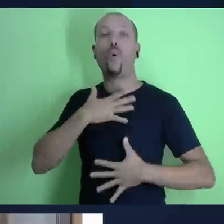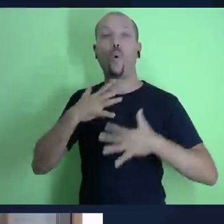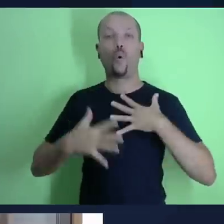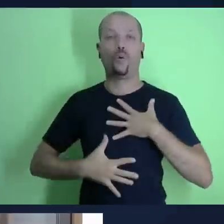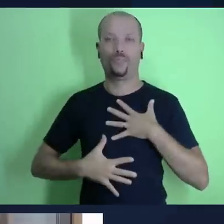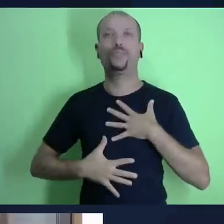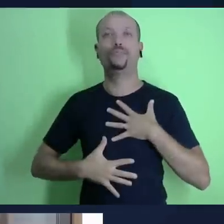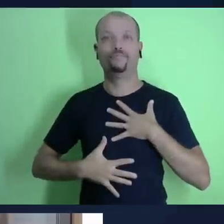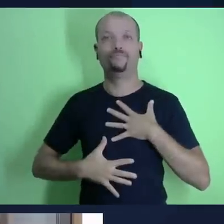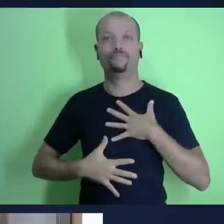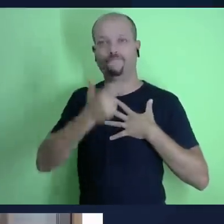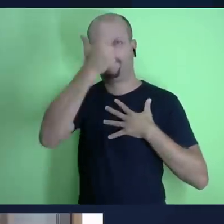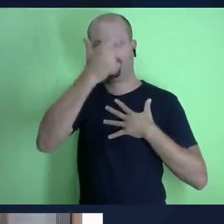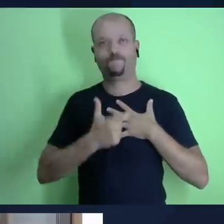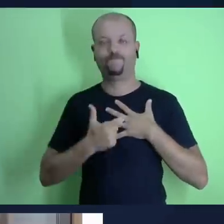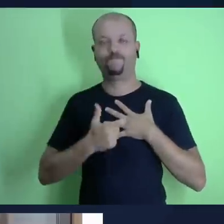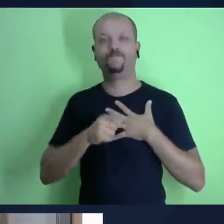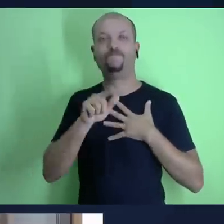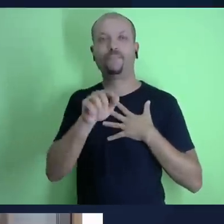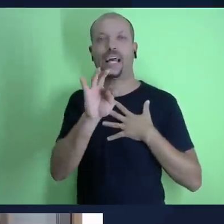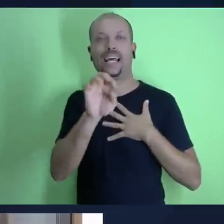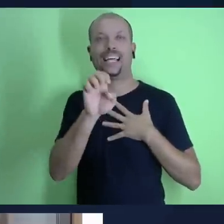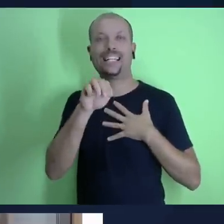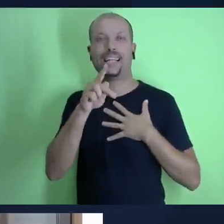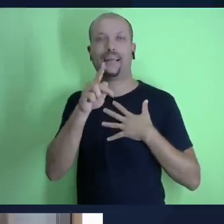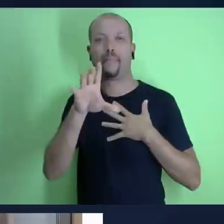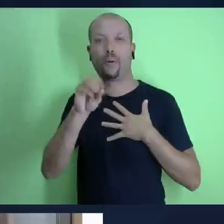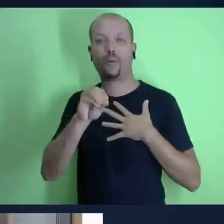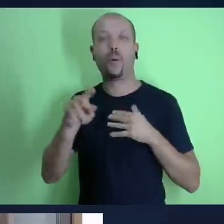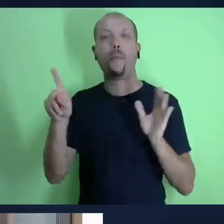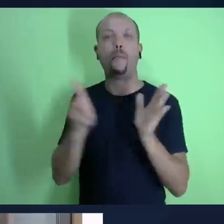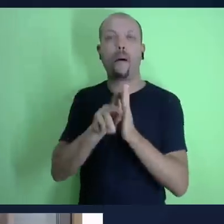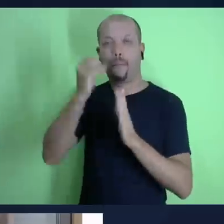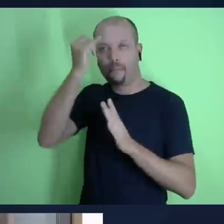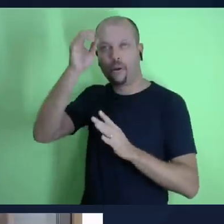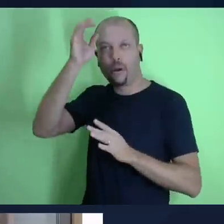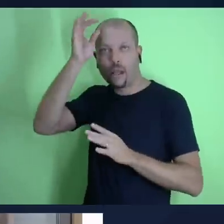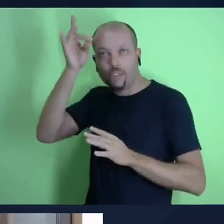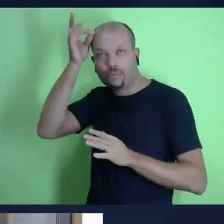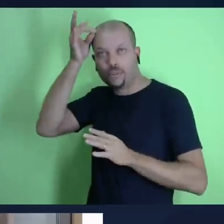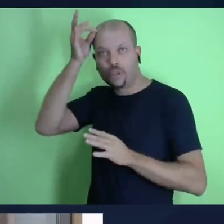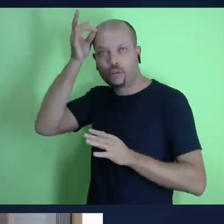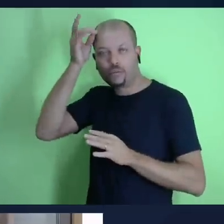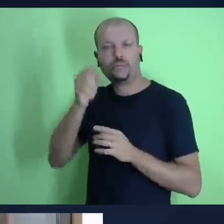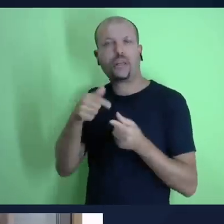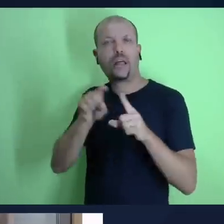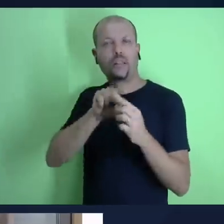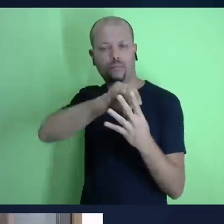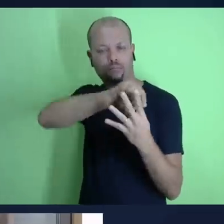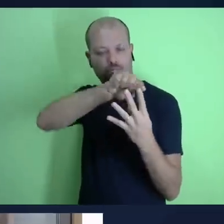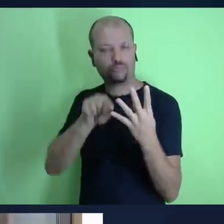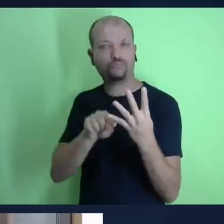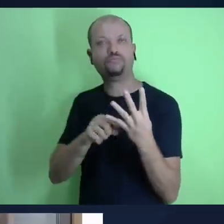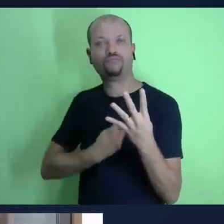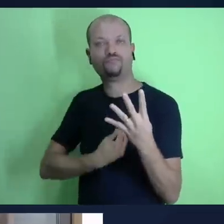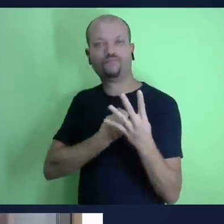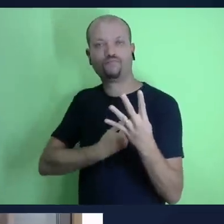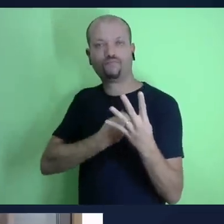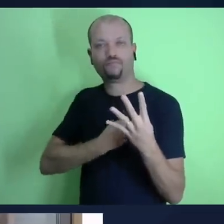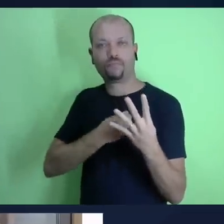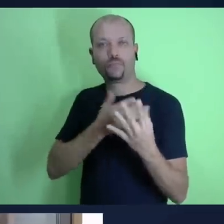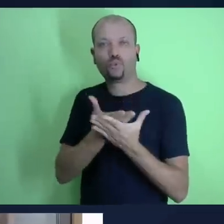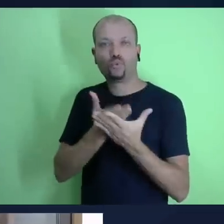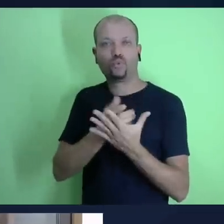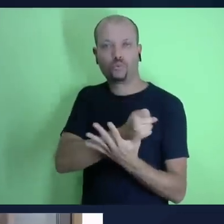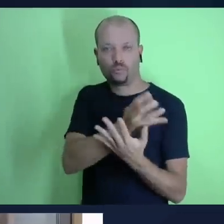deste trimestre e esta primeira lição tem como título como eu disse um chamado você é chamado a fazer parte da